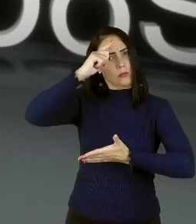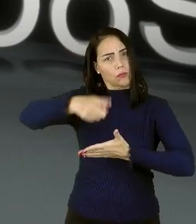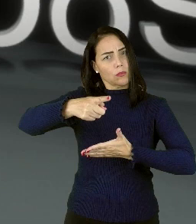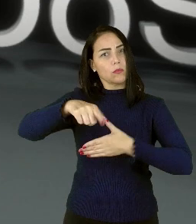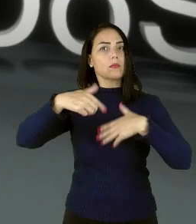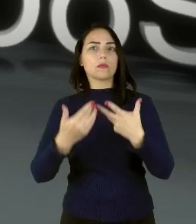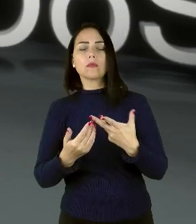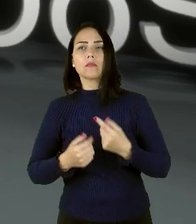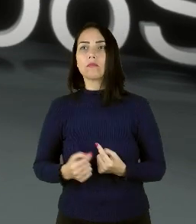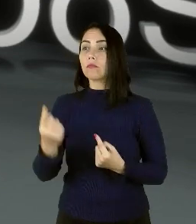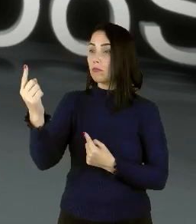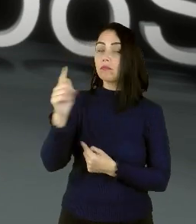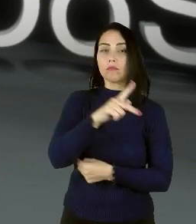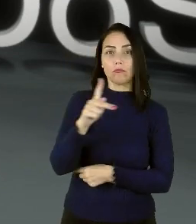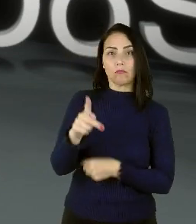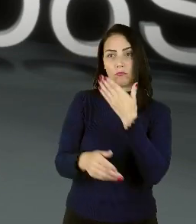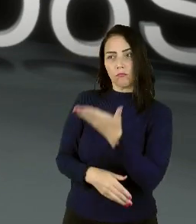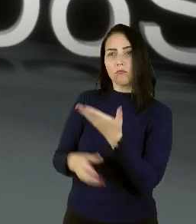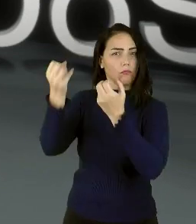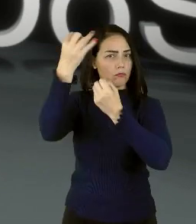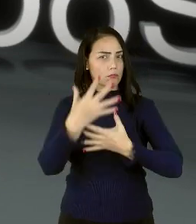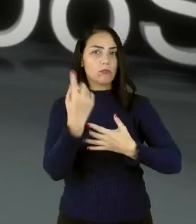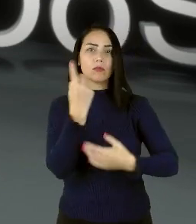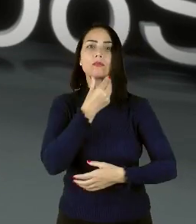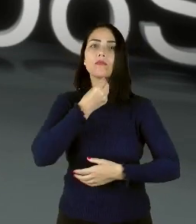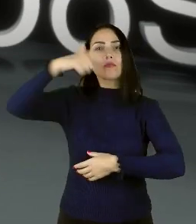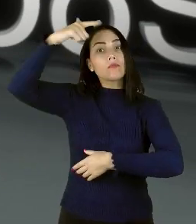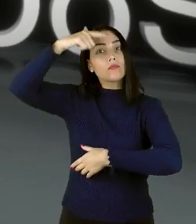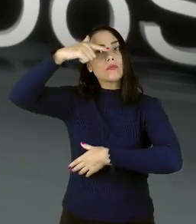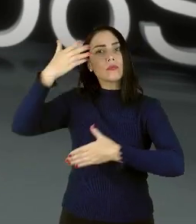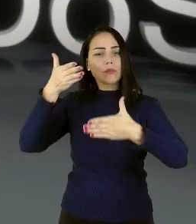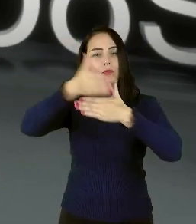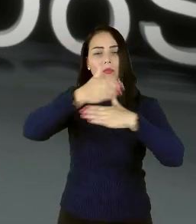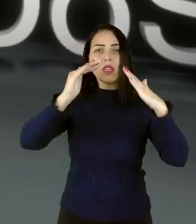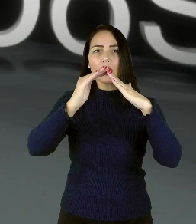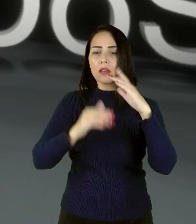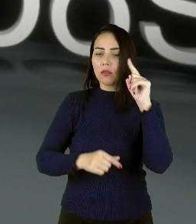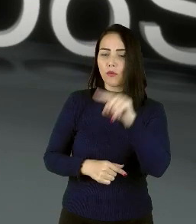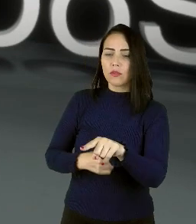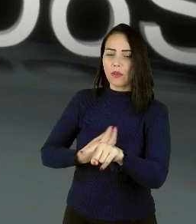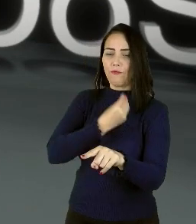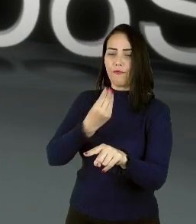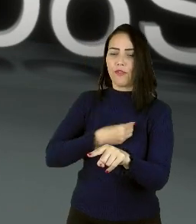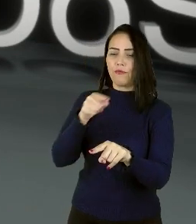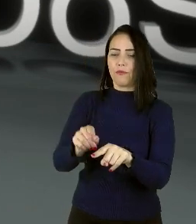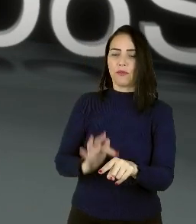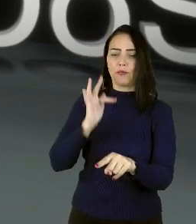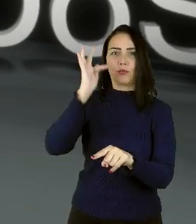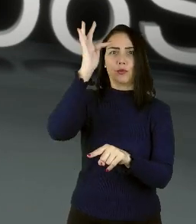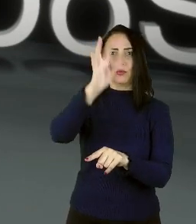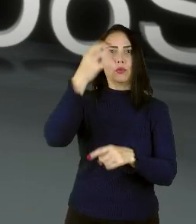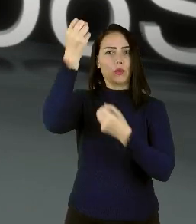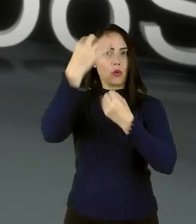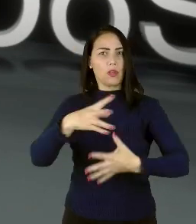Segundo ele, um dos líderes do bando que invadiu sua casa lhe disse Você ficará vivo para contar essa história,